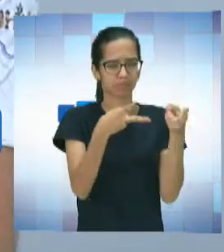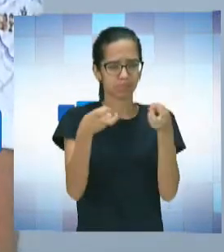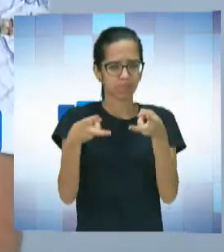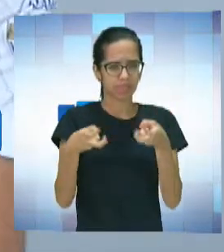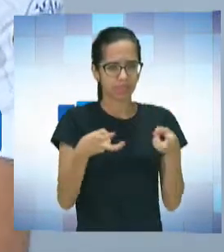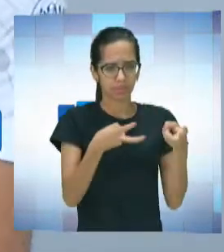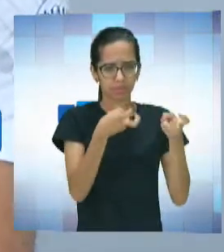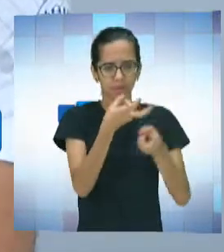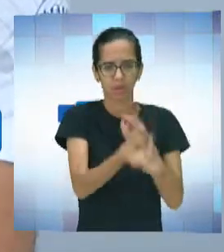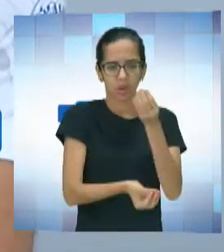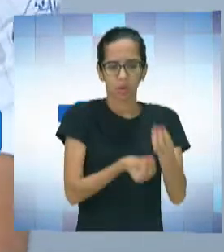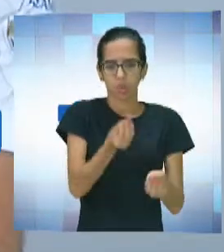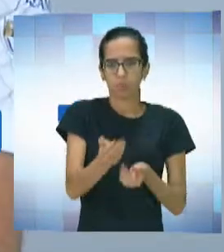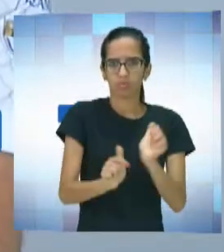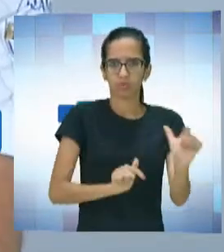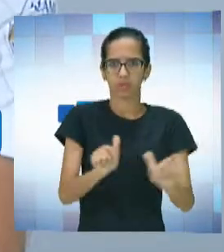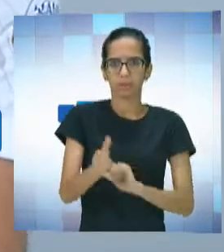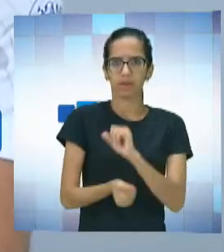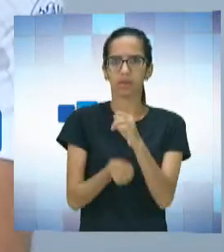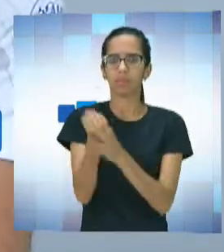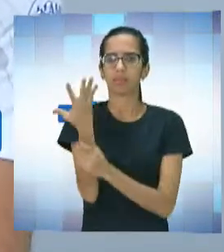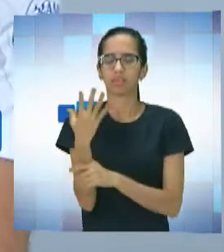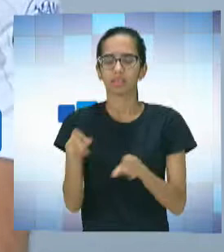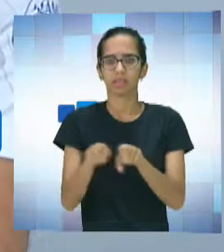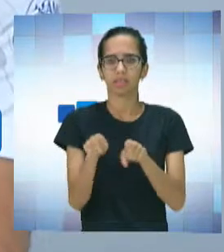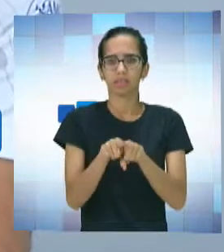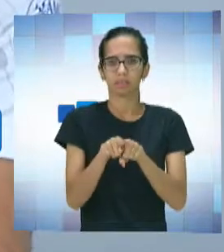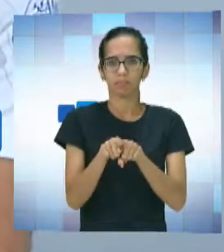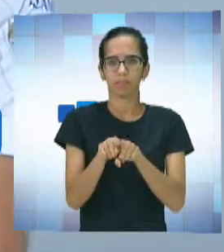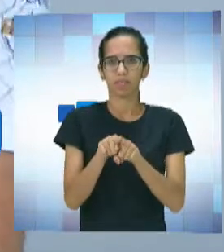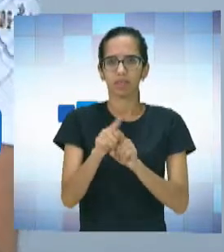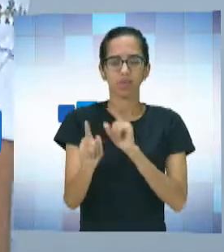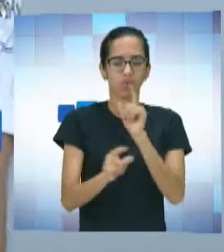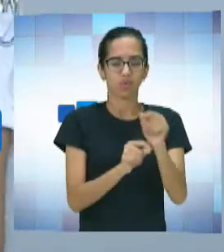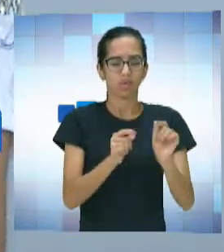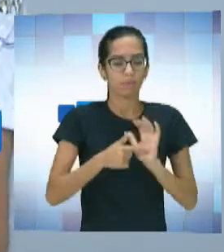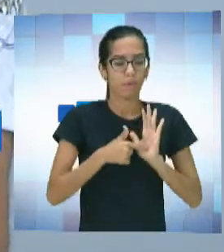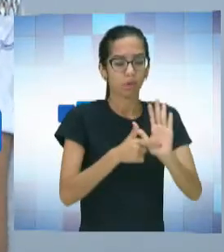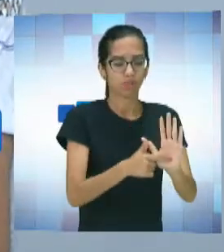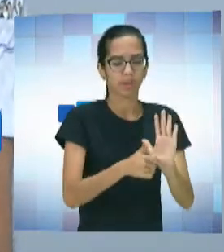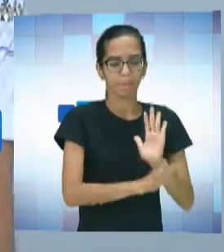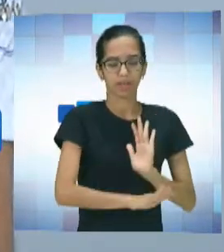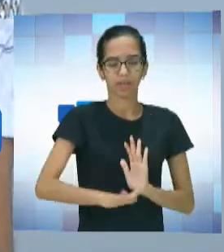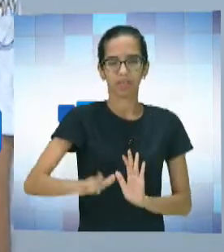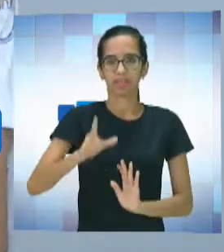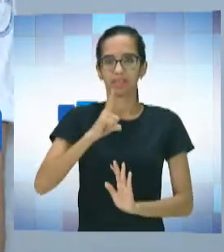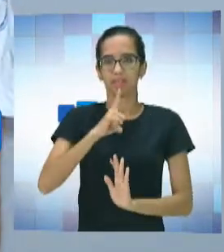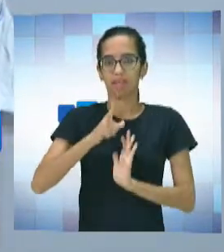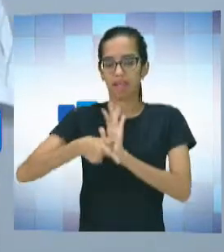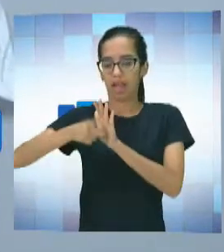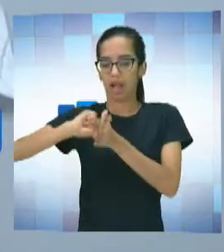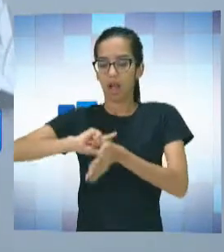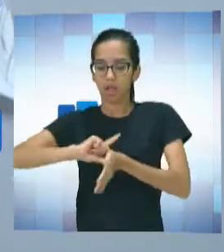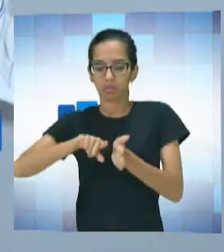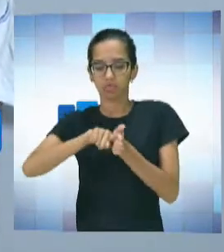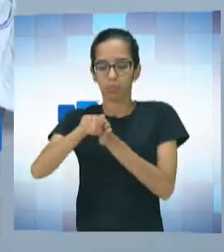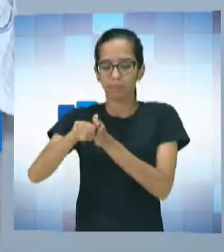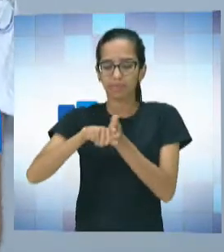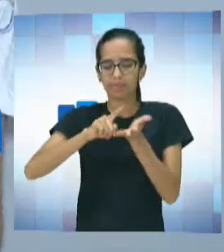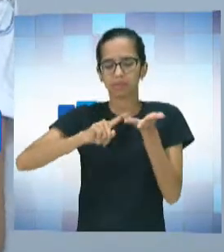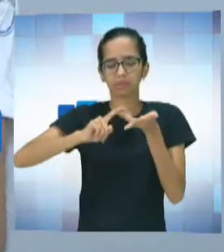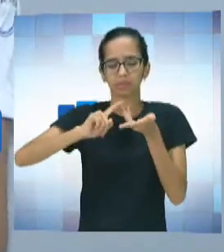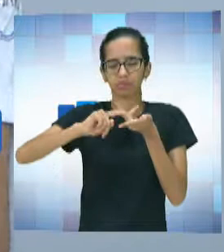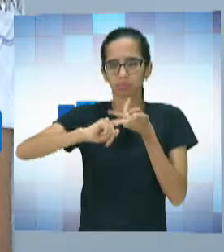como é que você vai trabalhar e o que você vai colocar para aquela criança. Então, existe uma triagem no qual você...